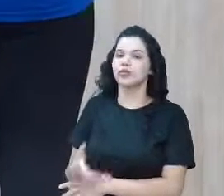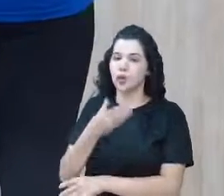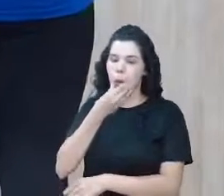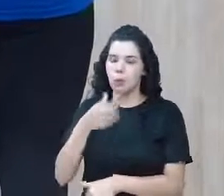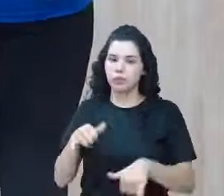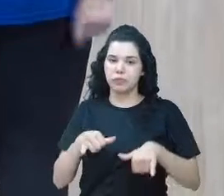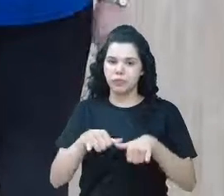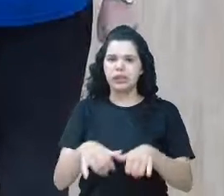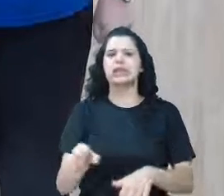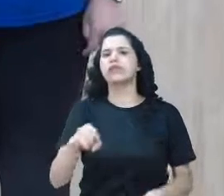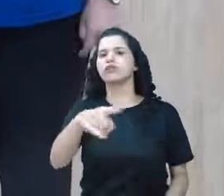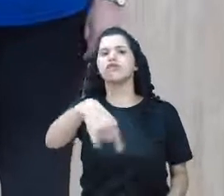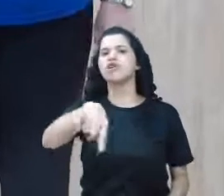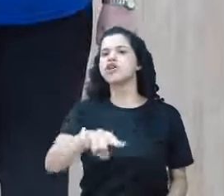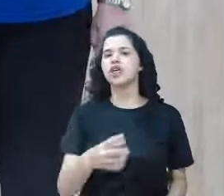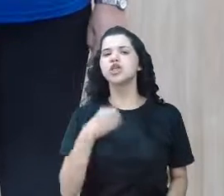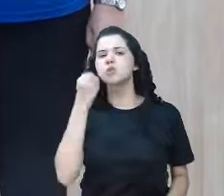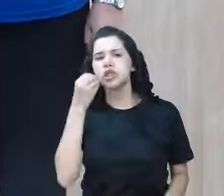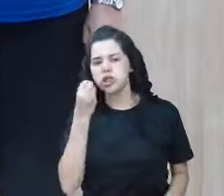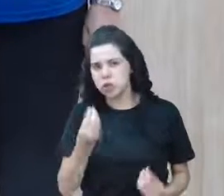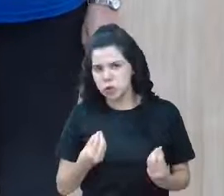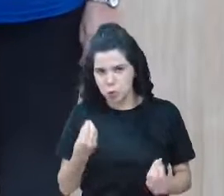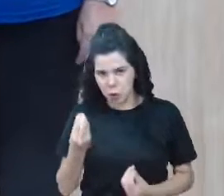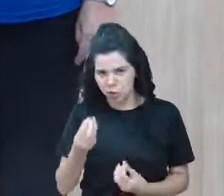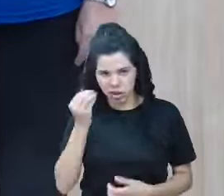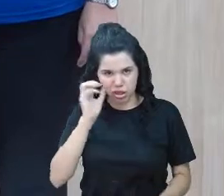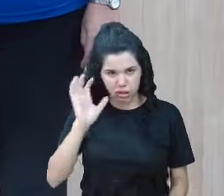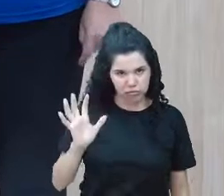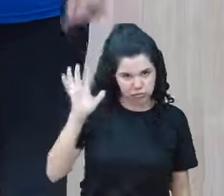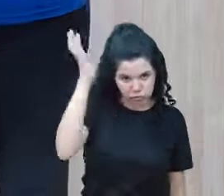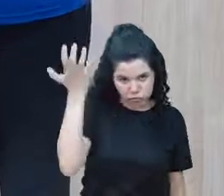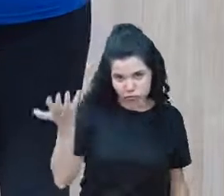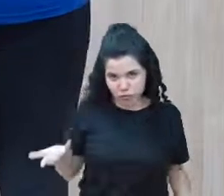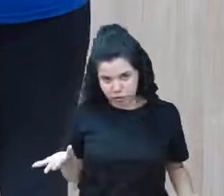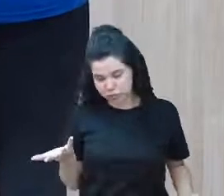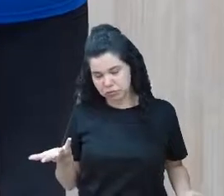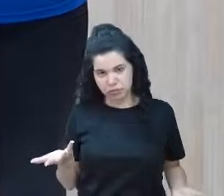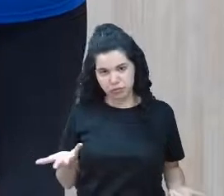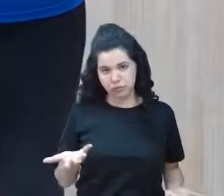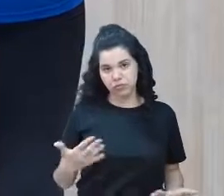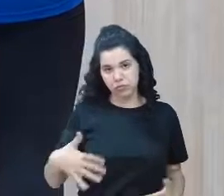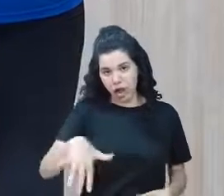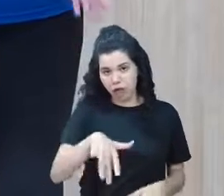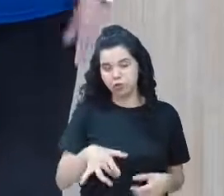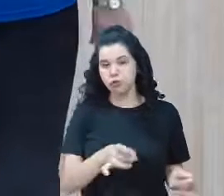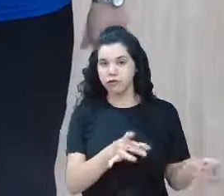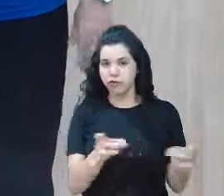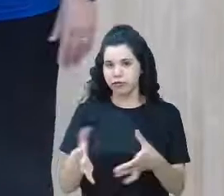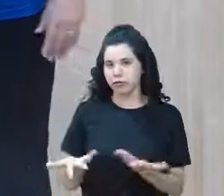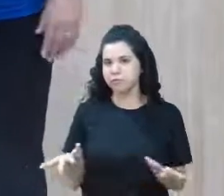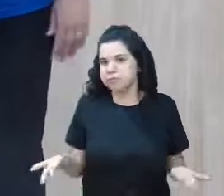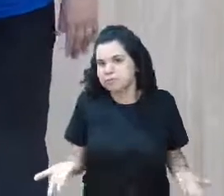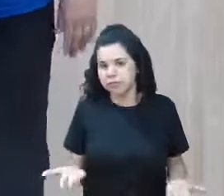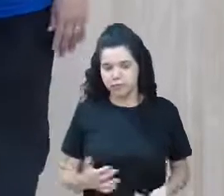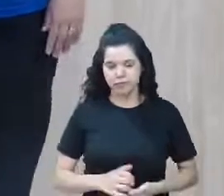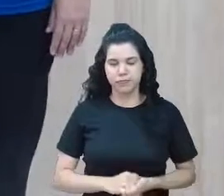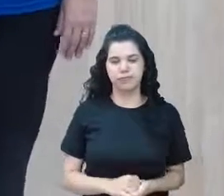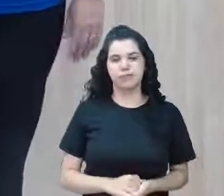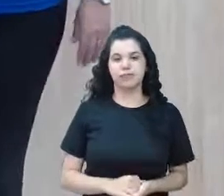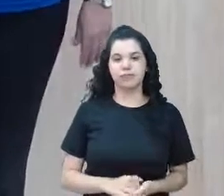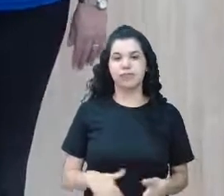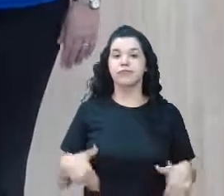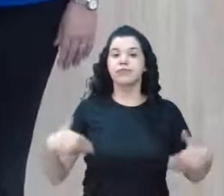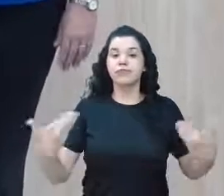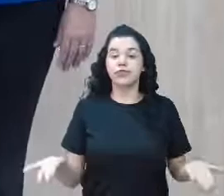Se fosse você, o que você faria para resolver esse problema no seu comércio? Ok? Então, nós